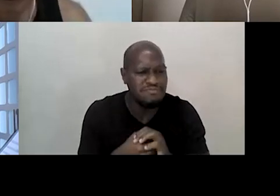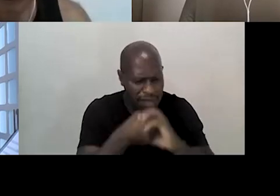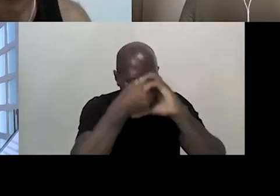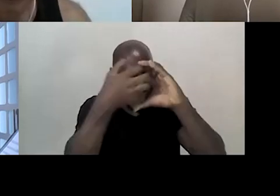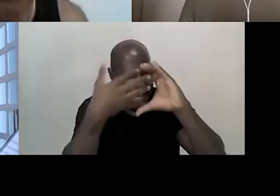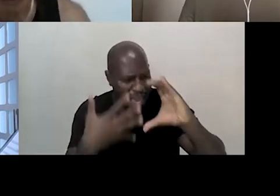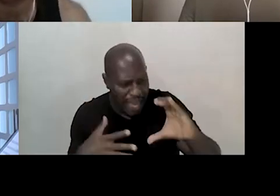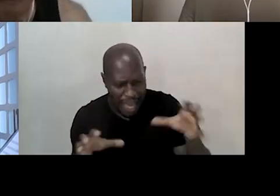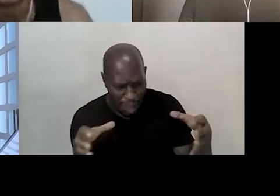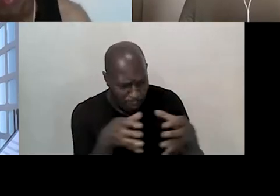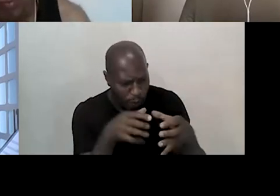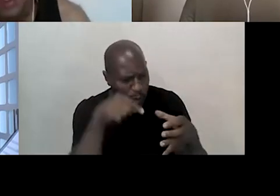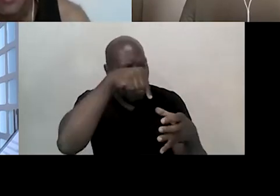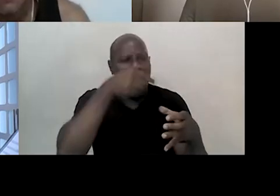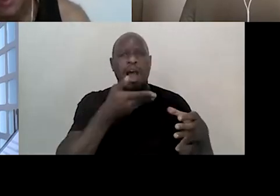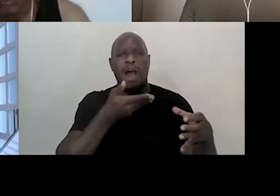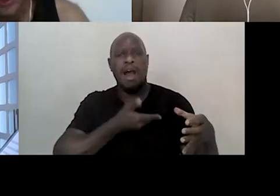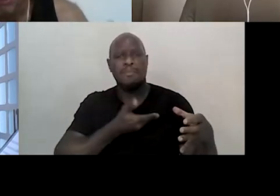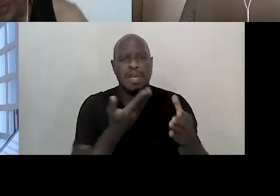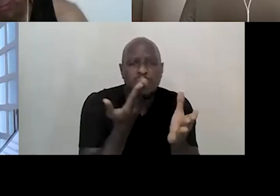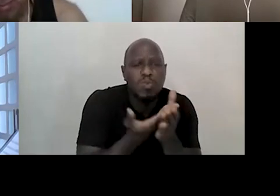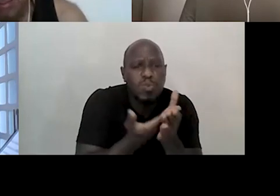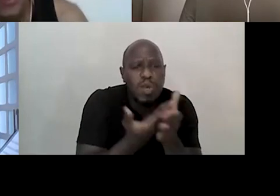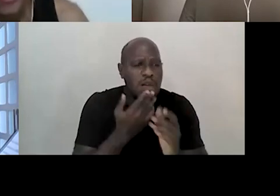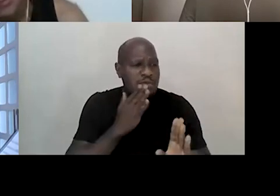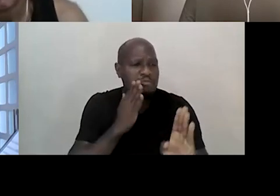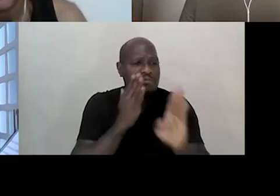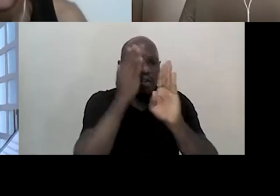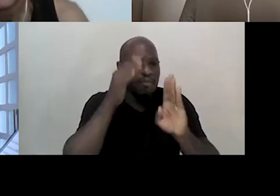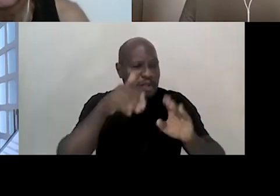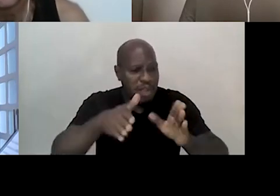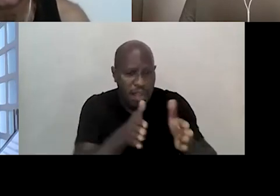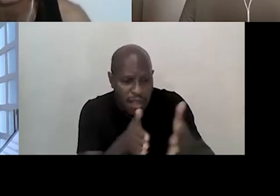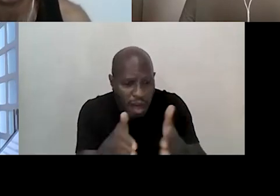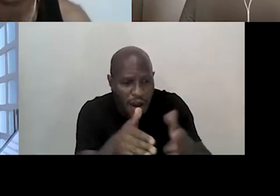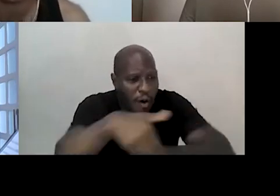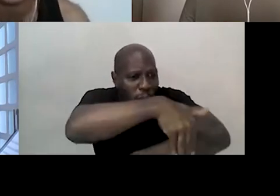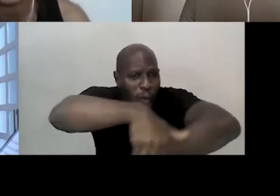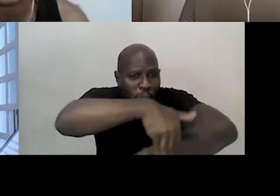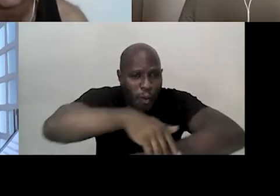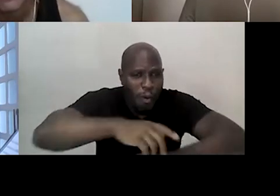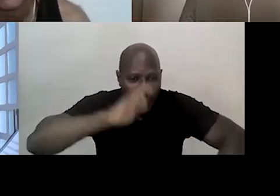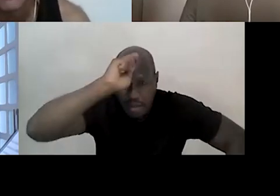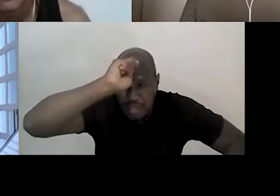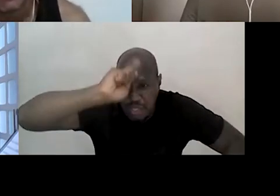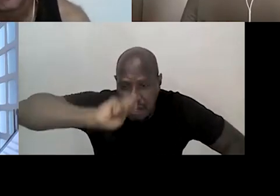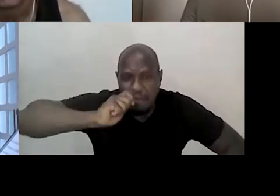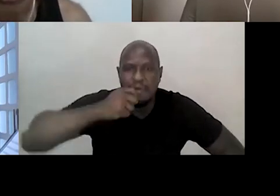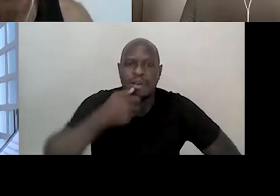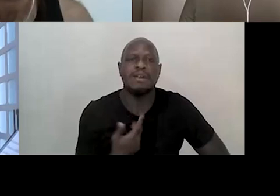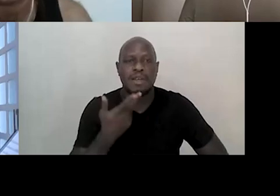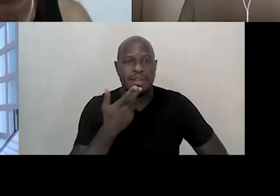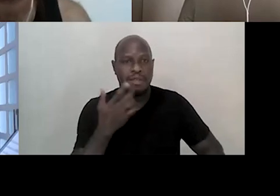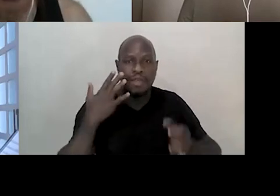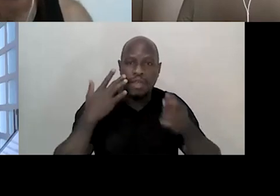nós descobrimos a rua, o chapéu, muito cedo, a gente passava com cenas nas salas de aula,